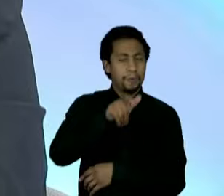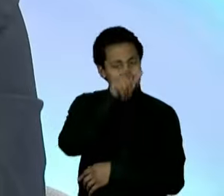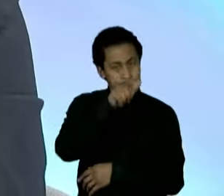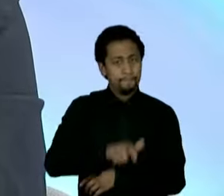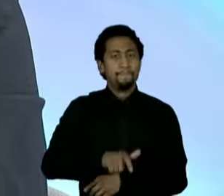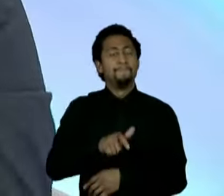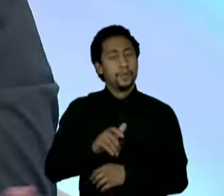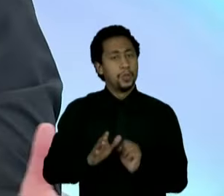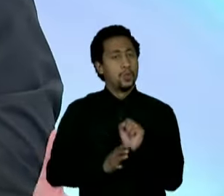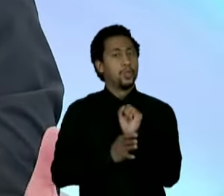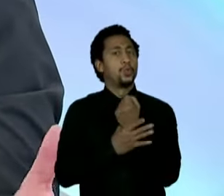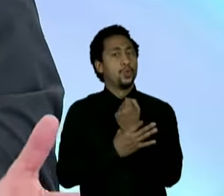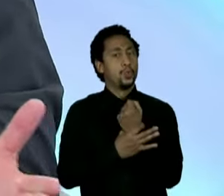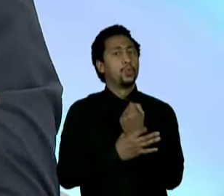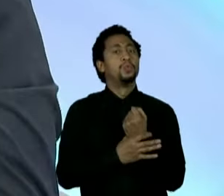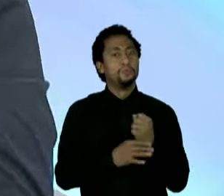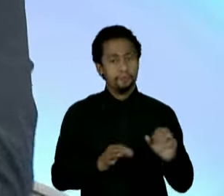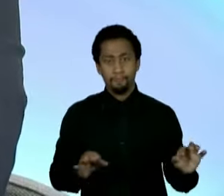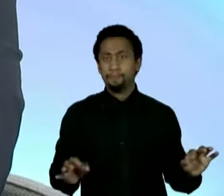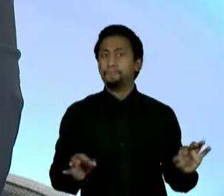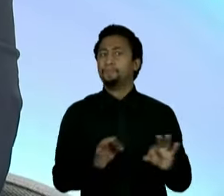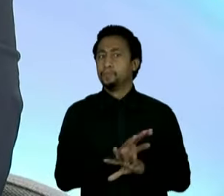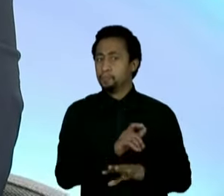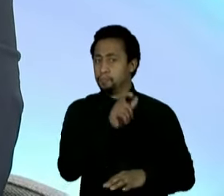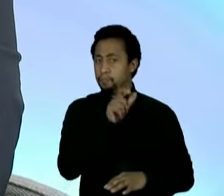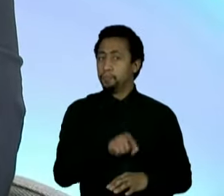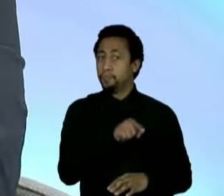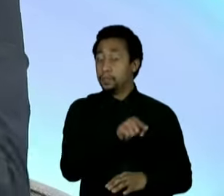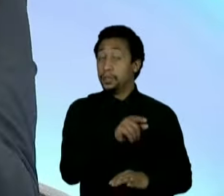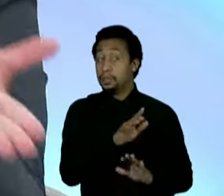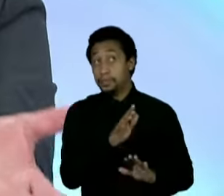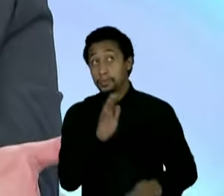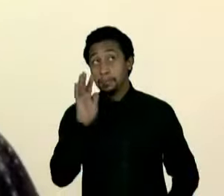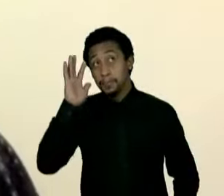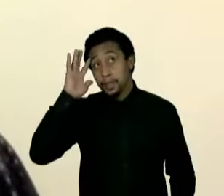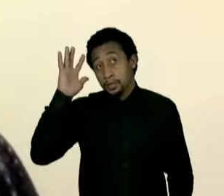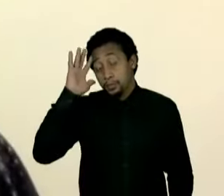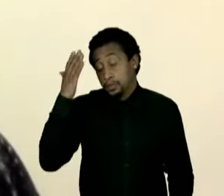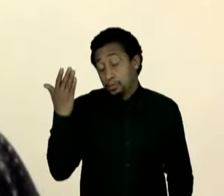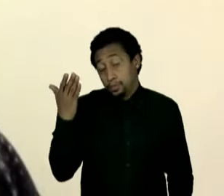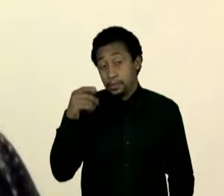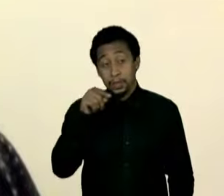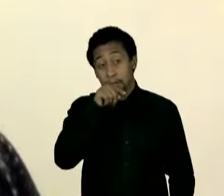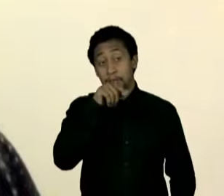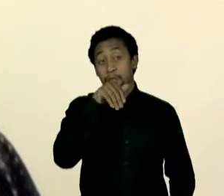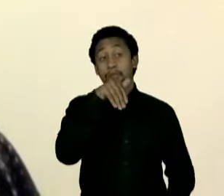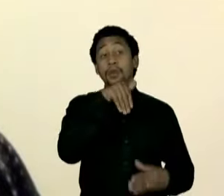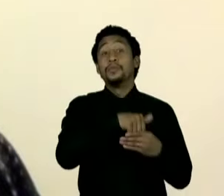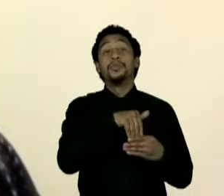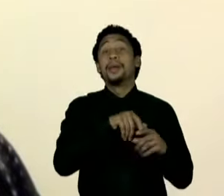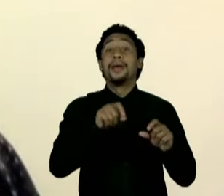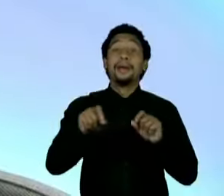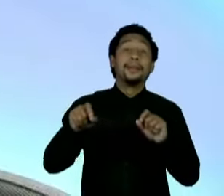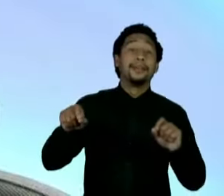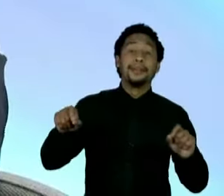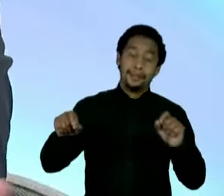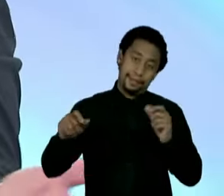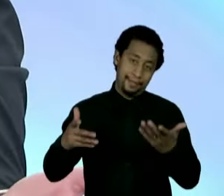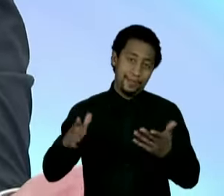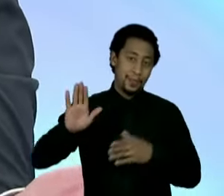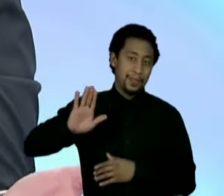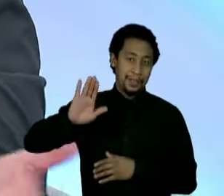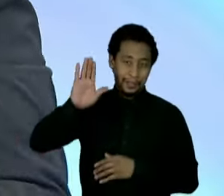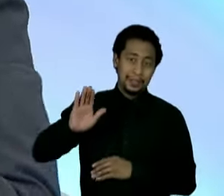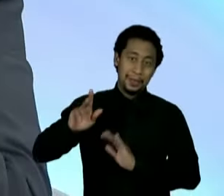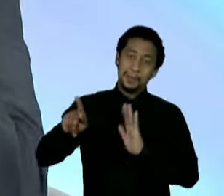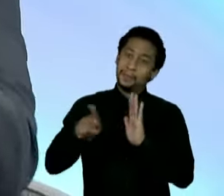muito seguro. E o que eu deduzo é que ele votará no candidato do partido dele, se houver um candidato do partido